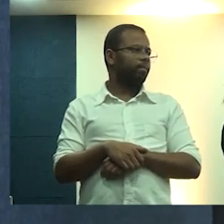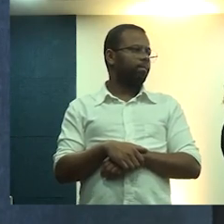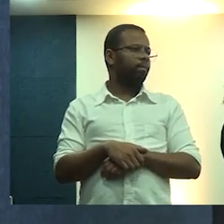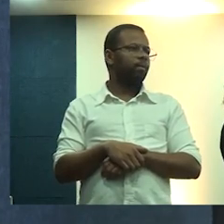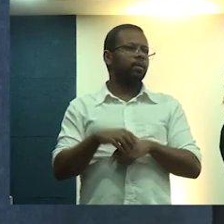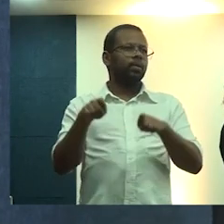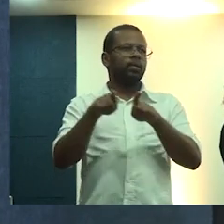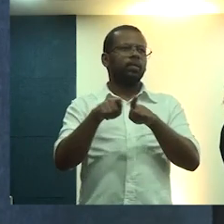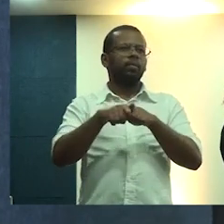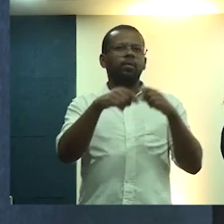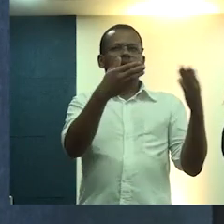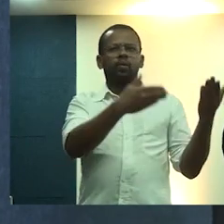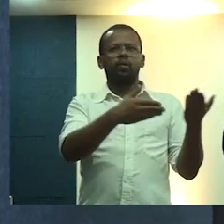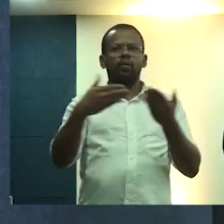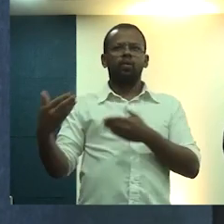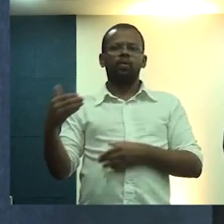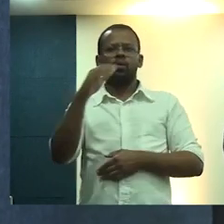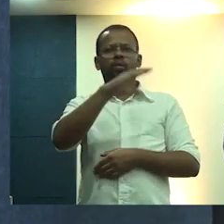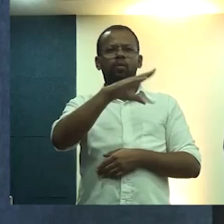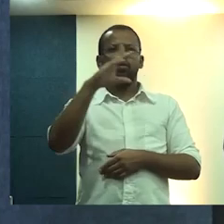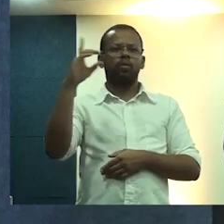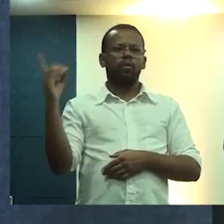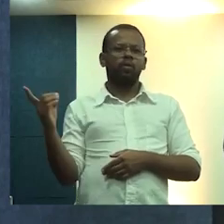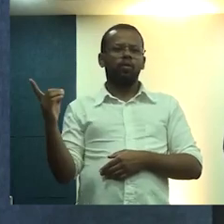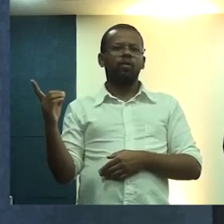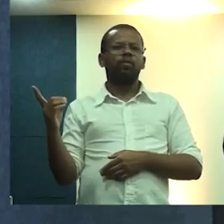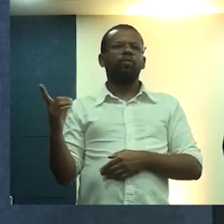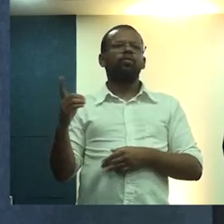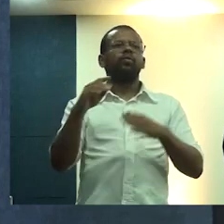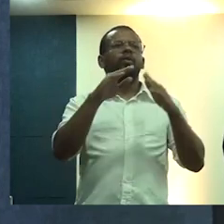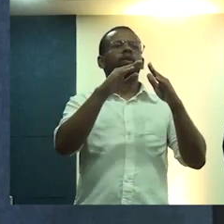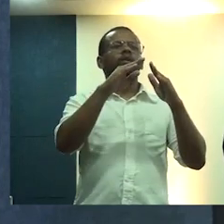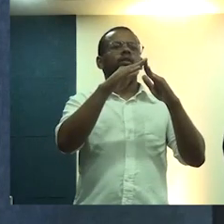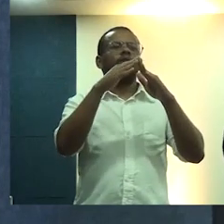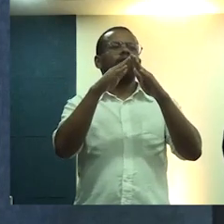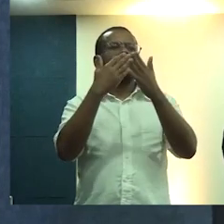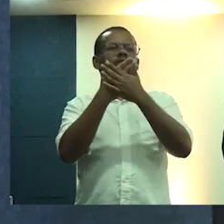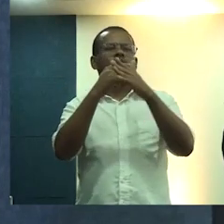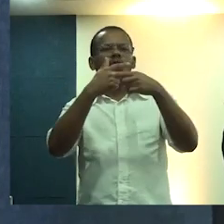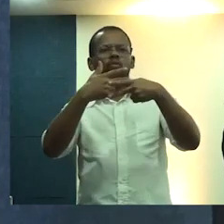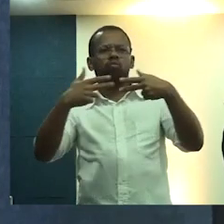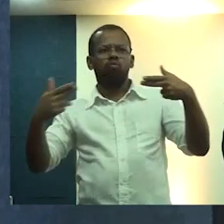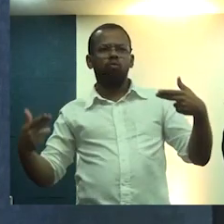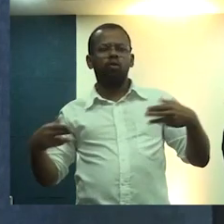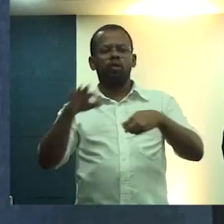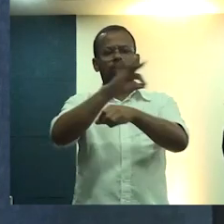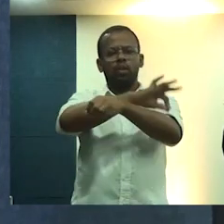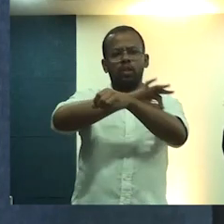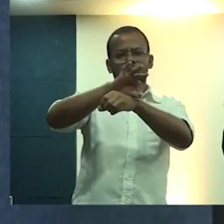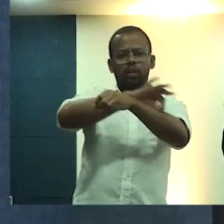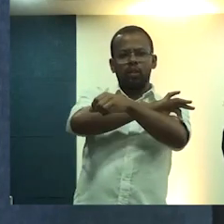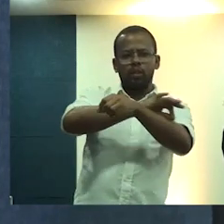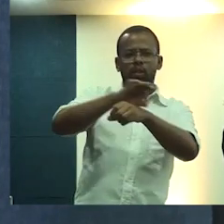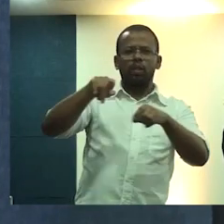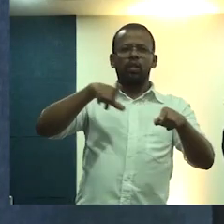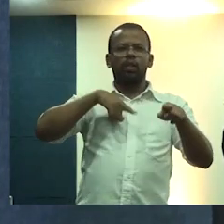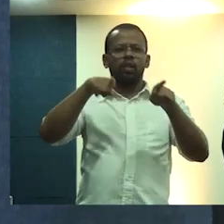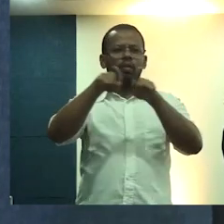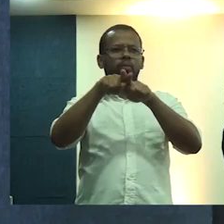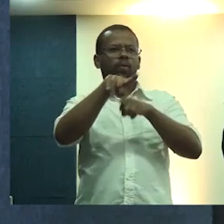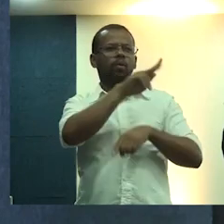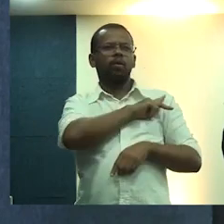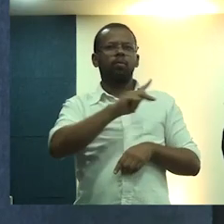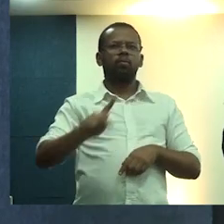Convidamos à coordenadora do Colegiado de Entidades Nacionais de Arquitetura e Urbanismo e presidente